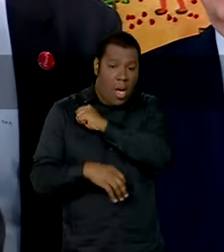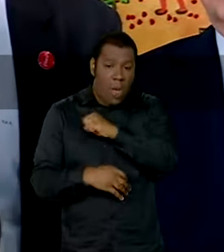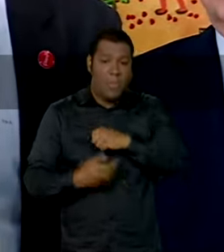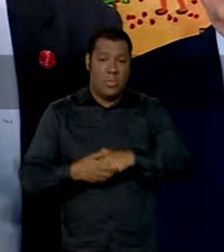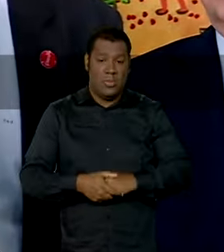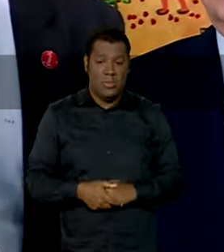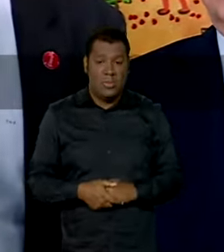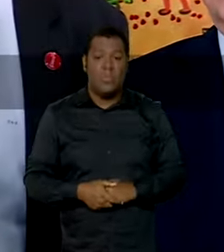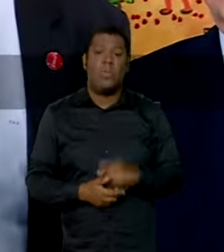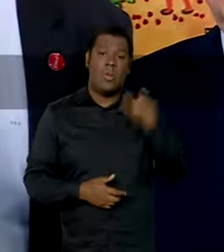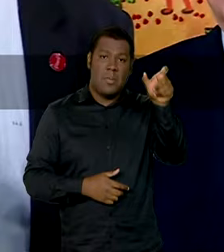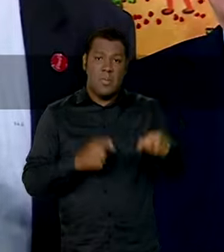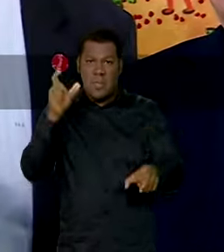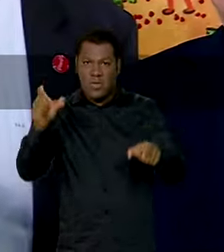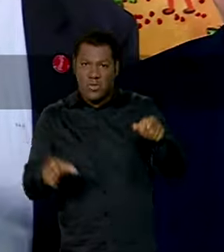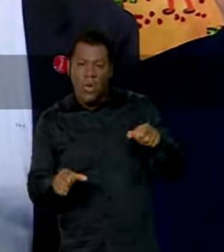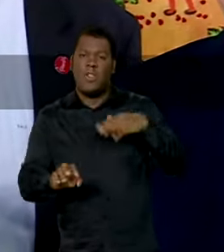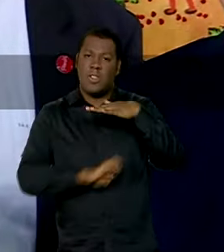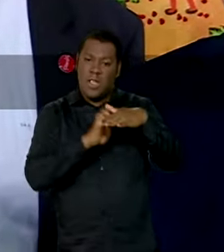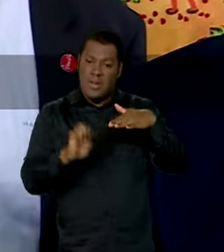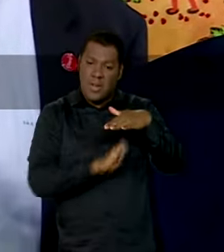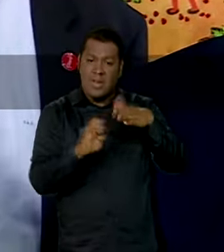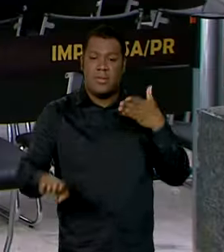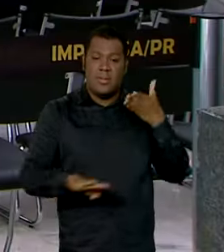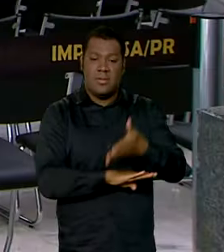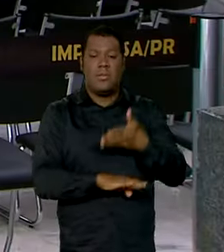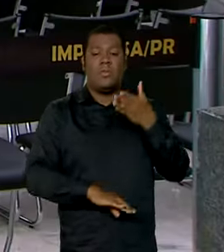tanto a pessoas como empresas, enlaces, etc.